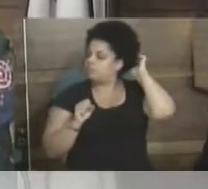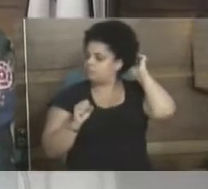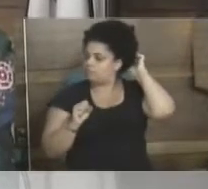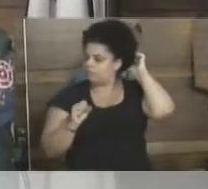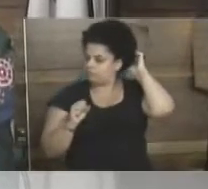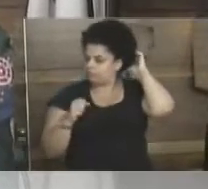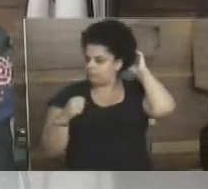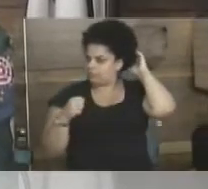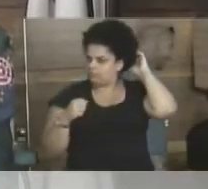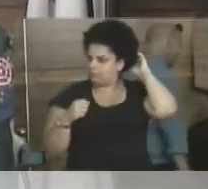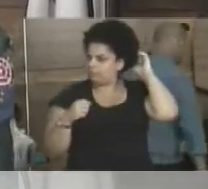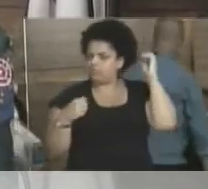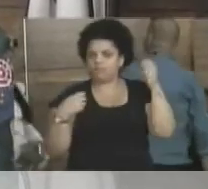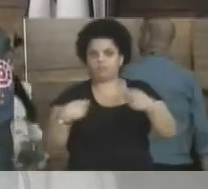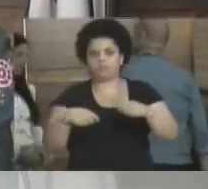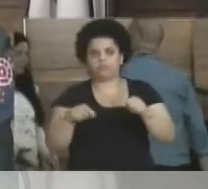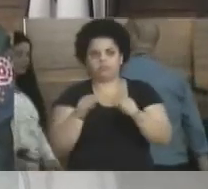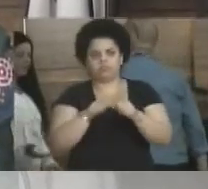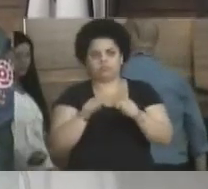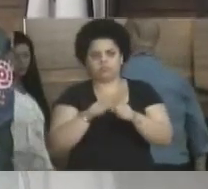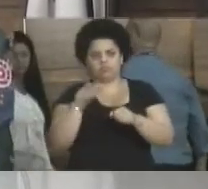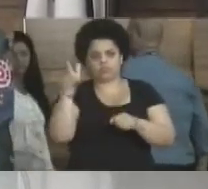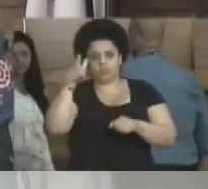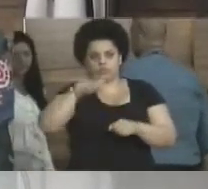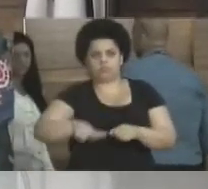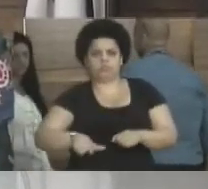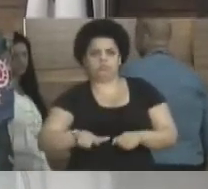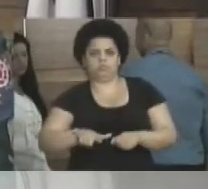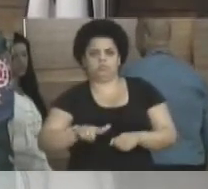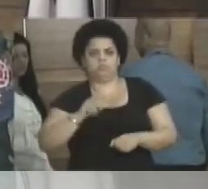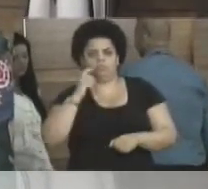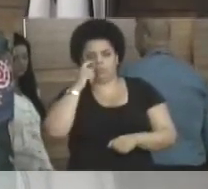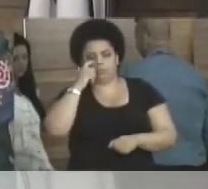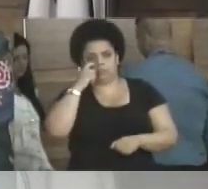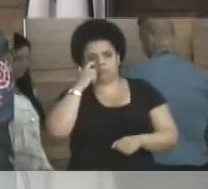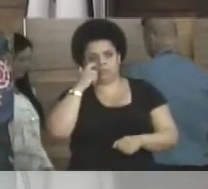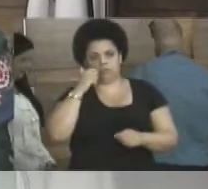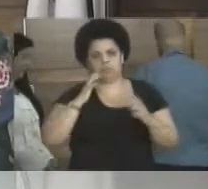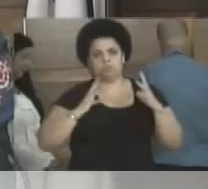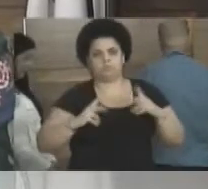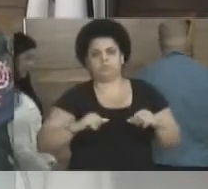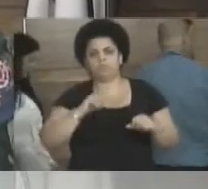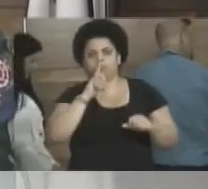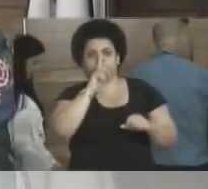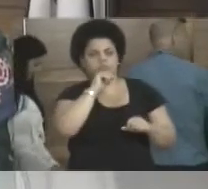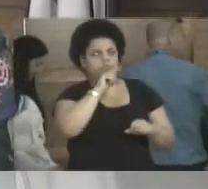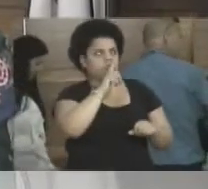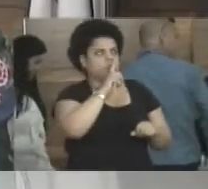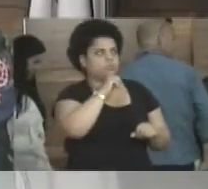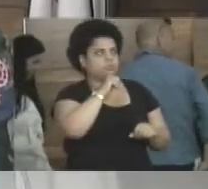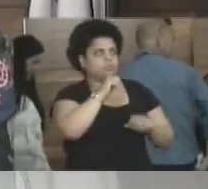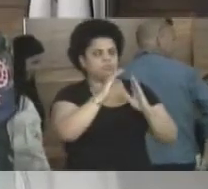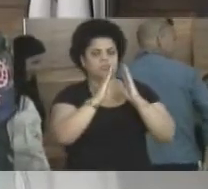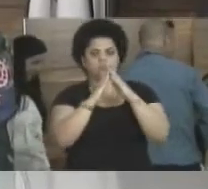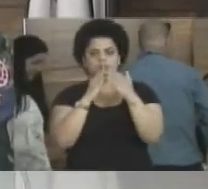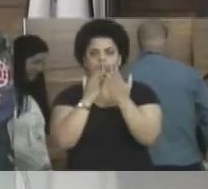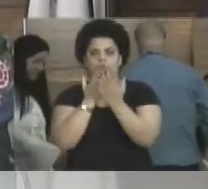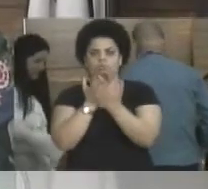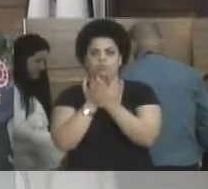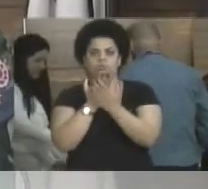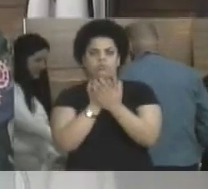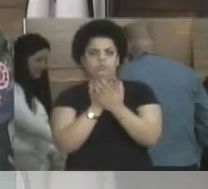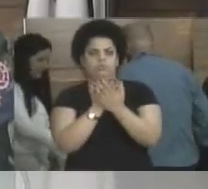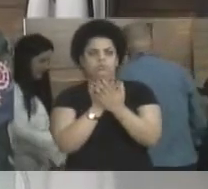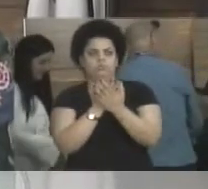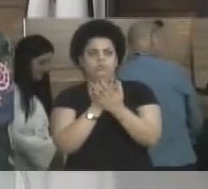é que seja feita a vistoria seguida de desinfecção do reservatório de água da Escola Municipal